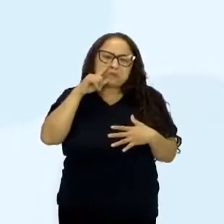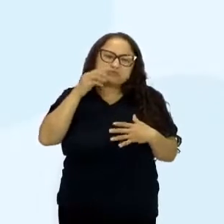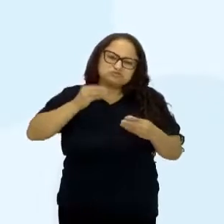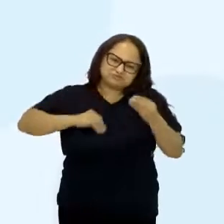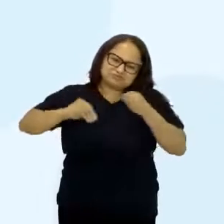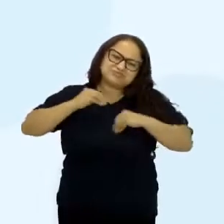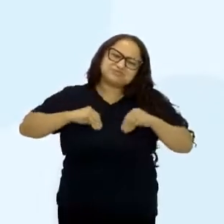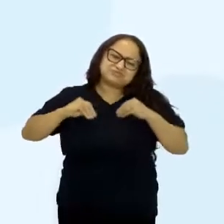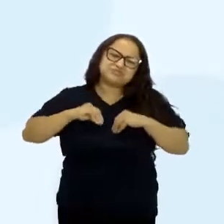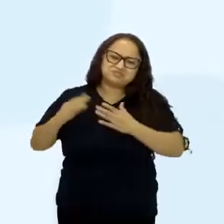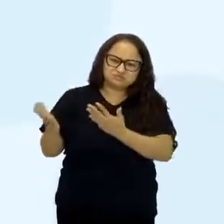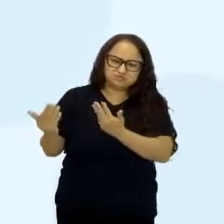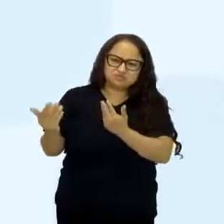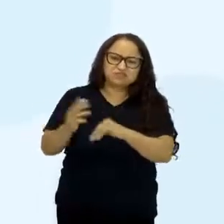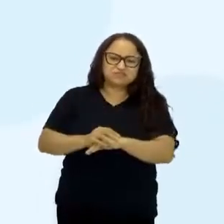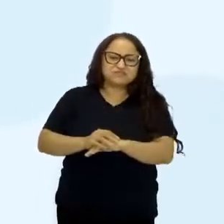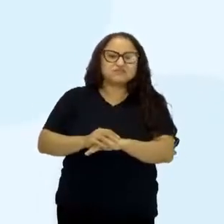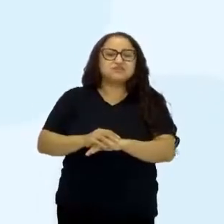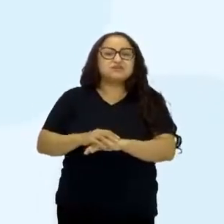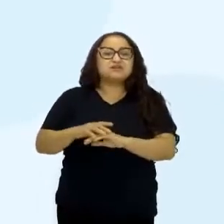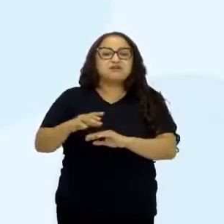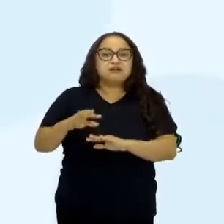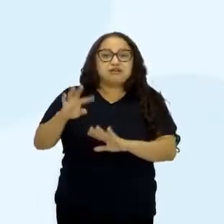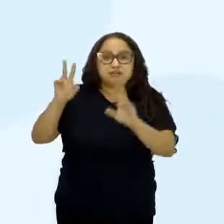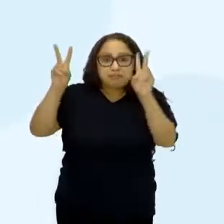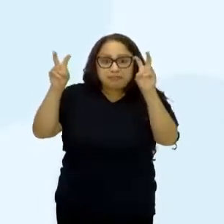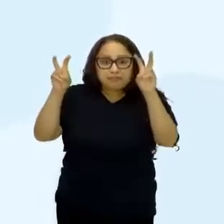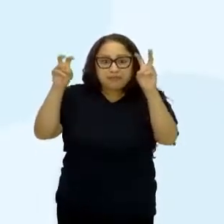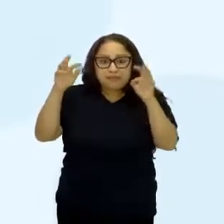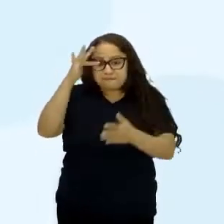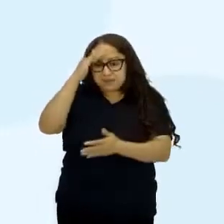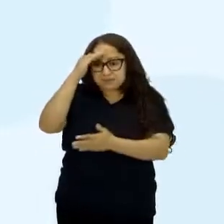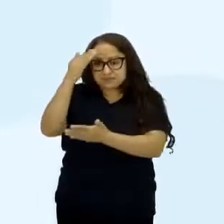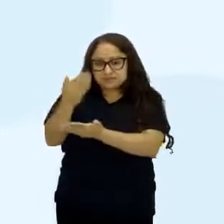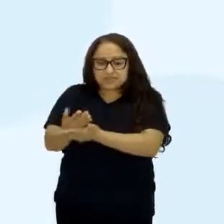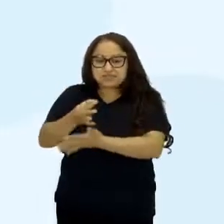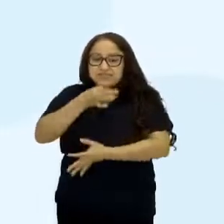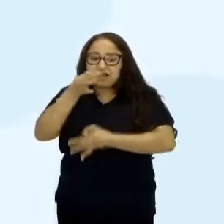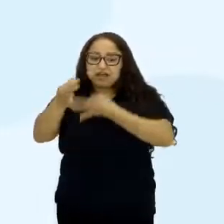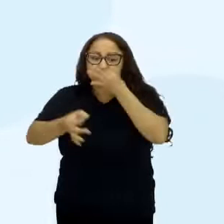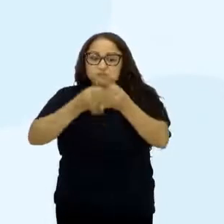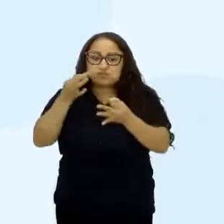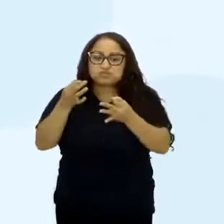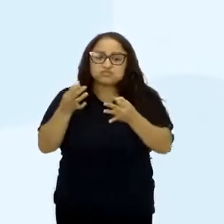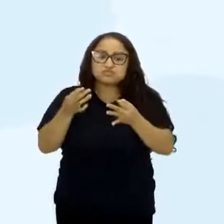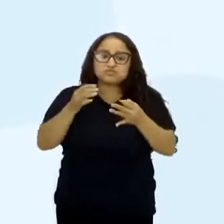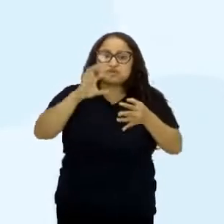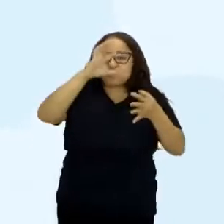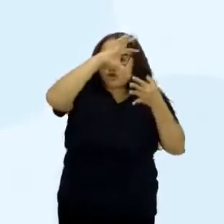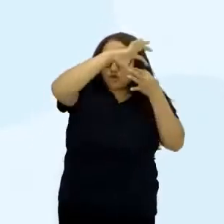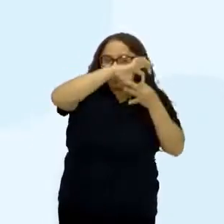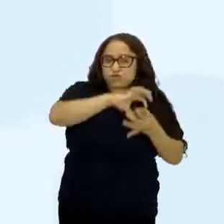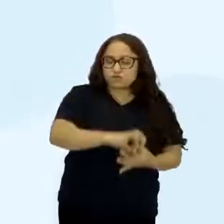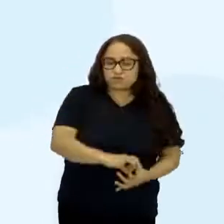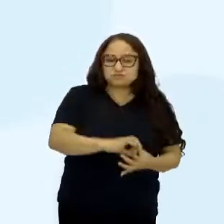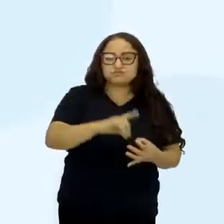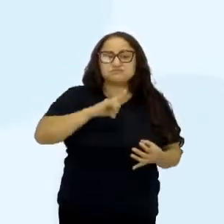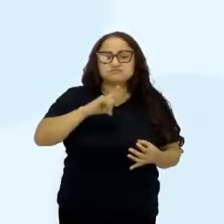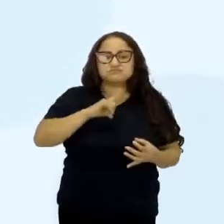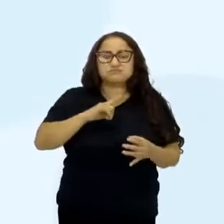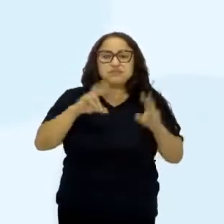Tema, tese, argumentos, elementos coesivos e de substituição. Grava bem tema,